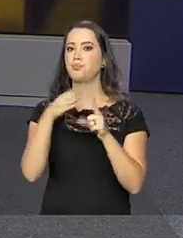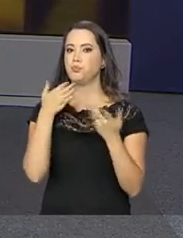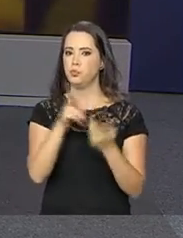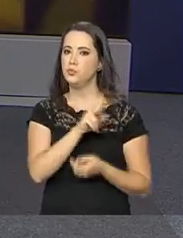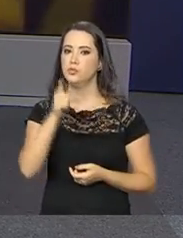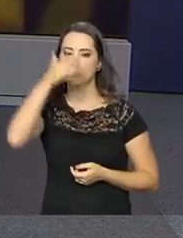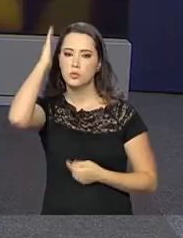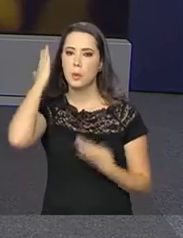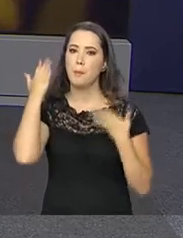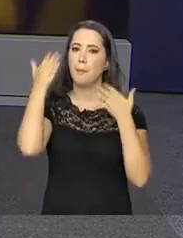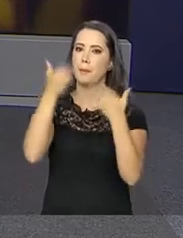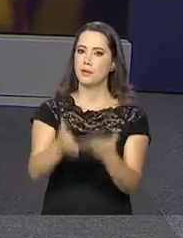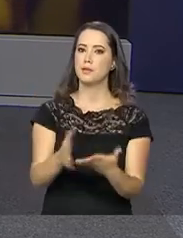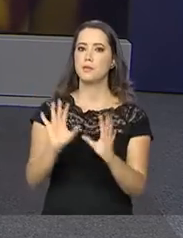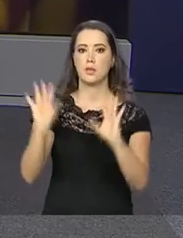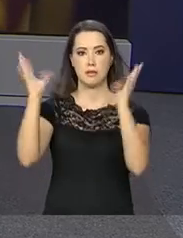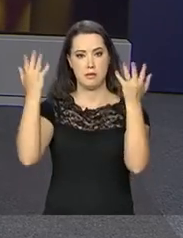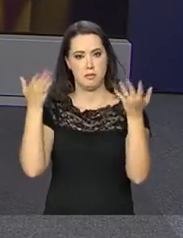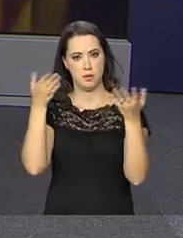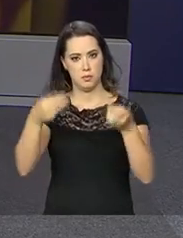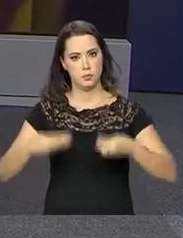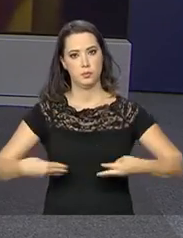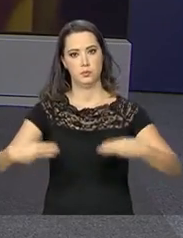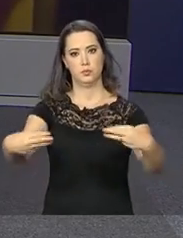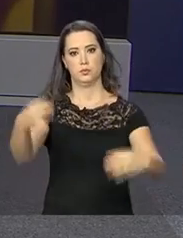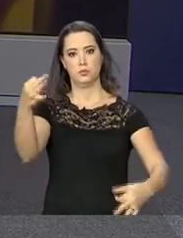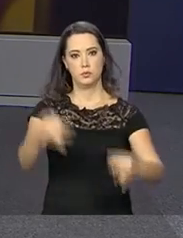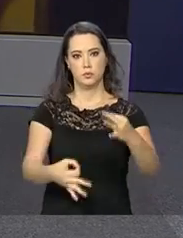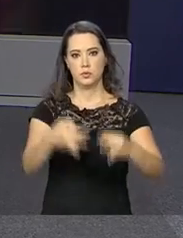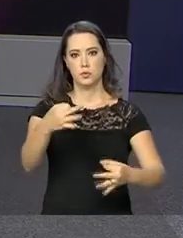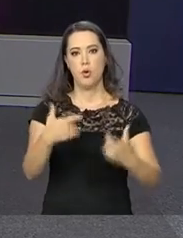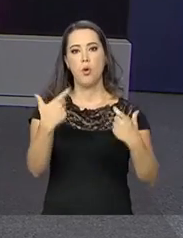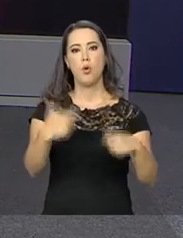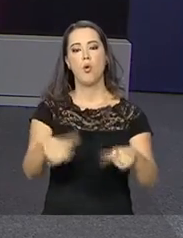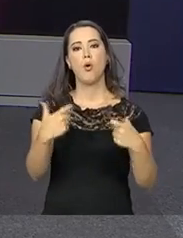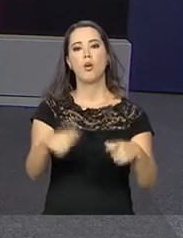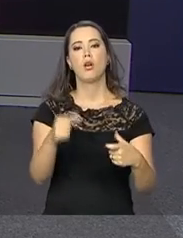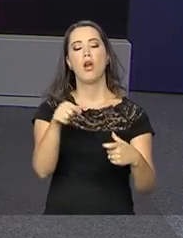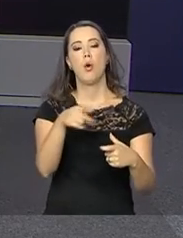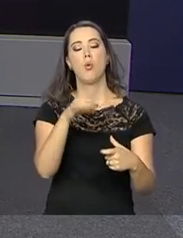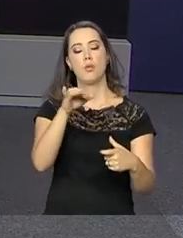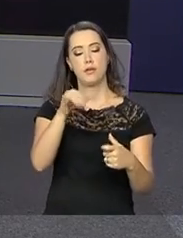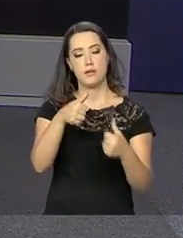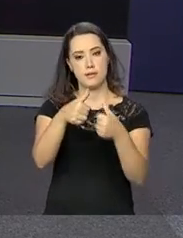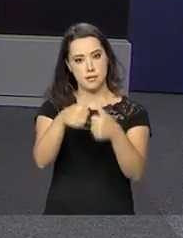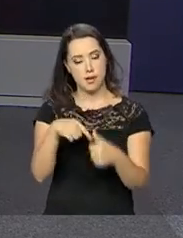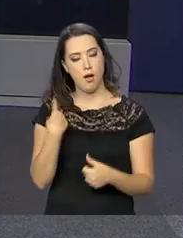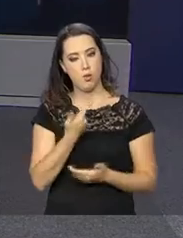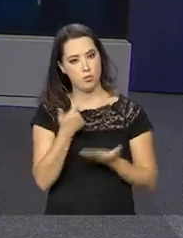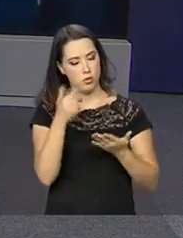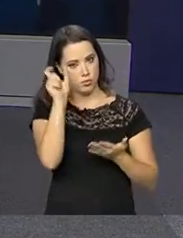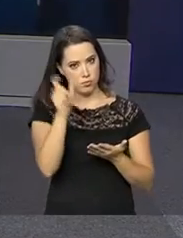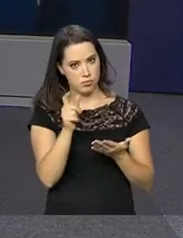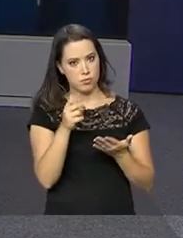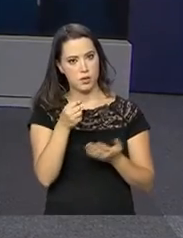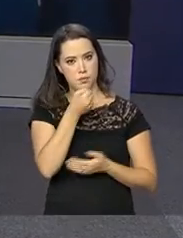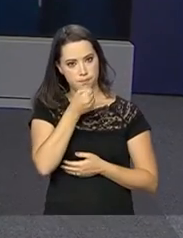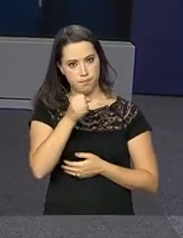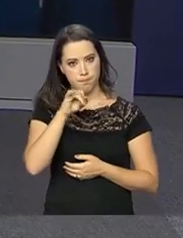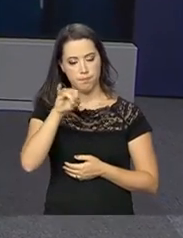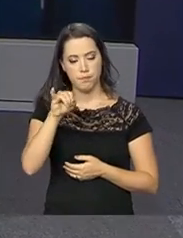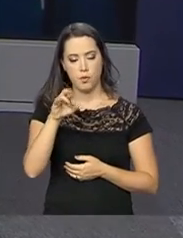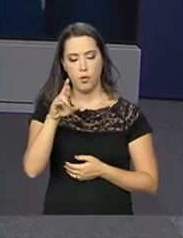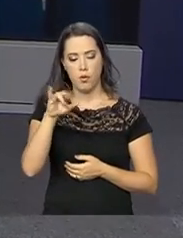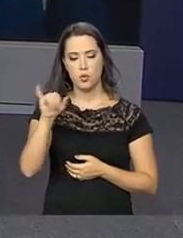Michel Temer participa da solenidade no Ministério da Justiça, onde está o repórter João Pedro Neto, que conversa com a gente mais uma